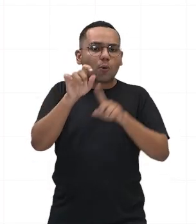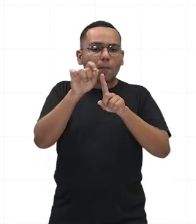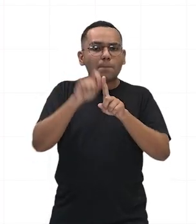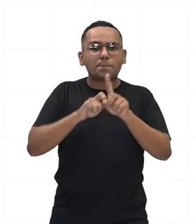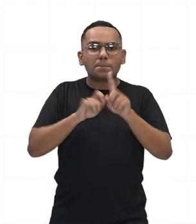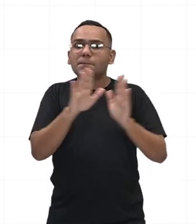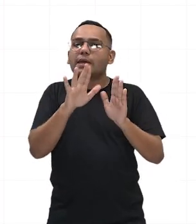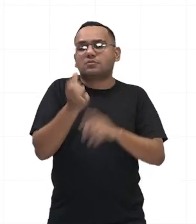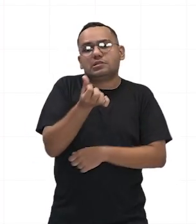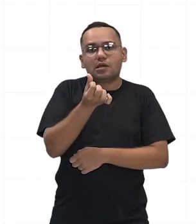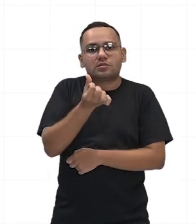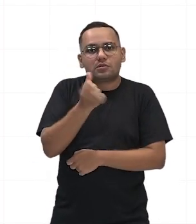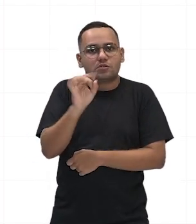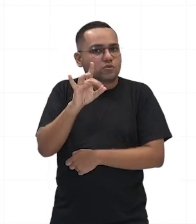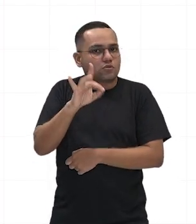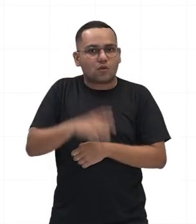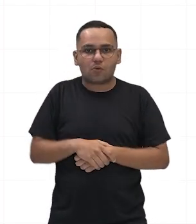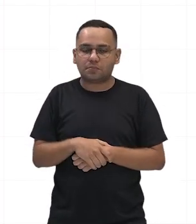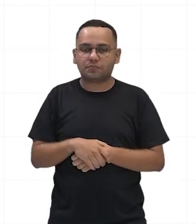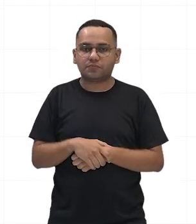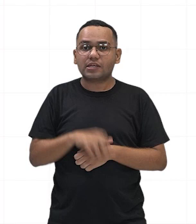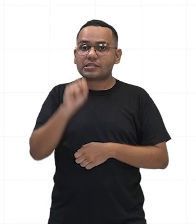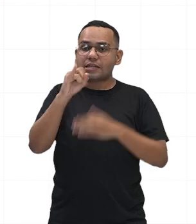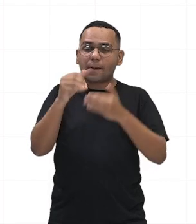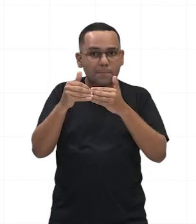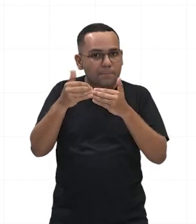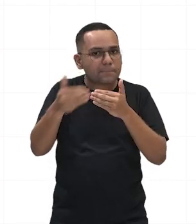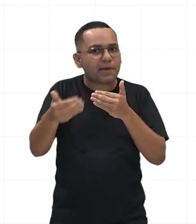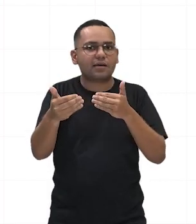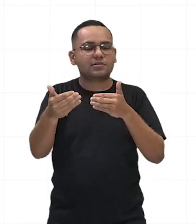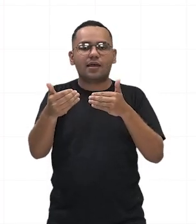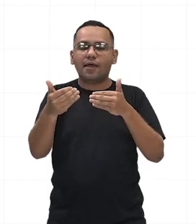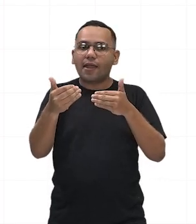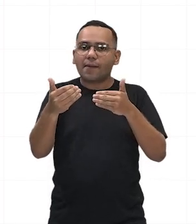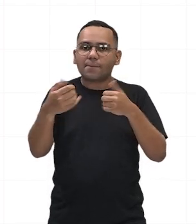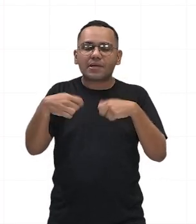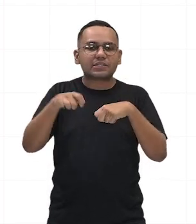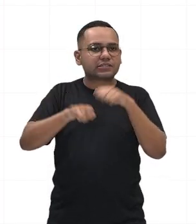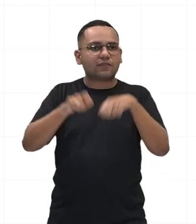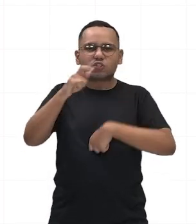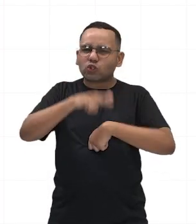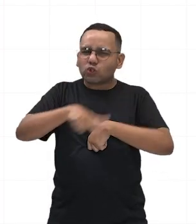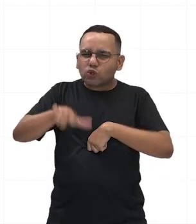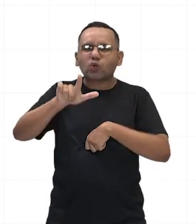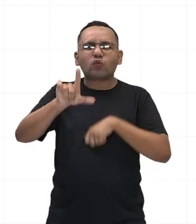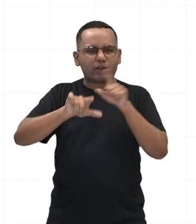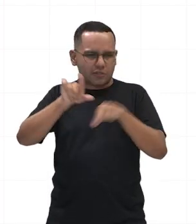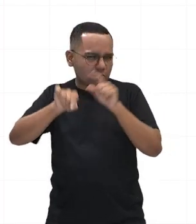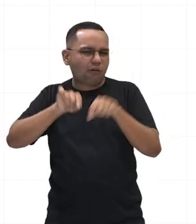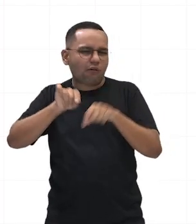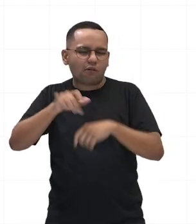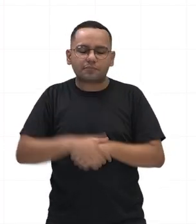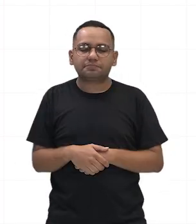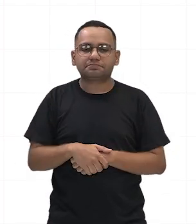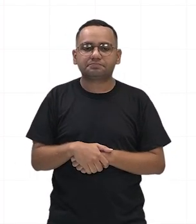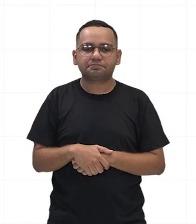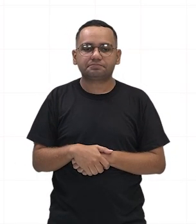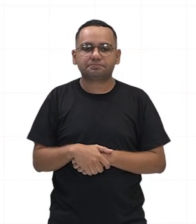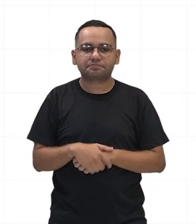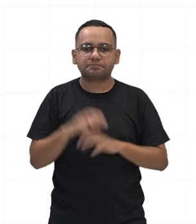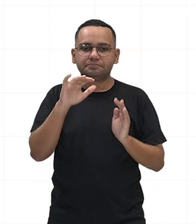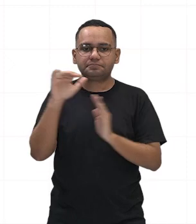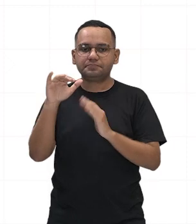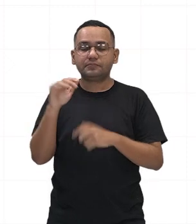faz aquilo que bem entende na sociedade. E uma outra instituição importante dentro desse processo é o